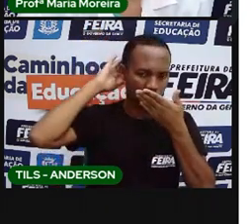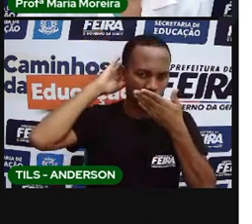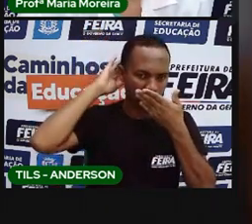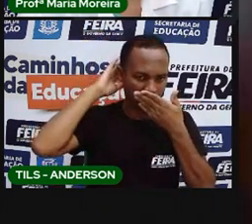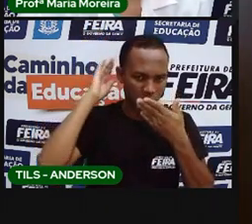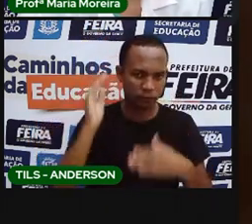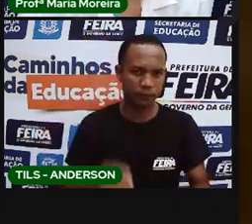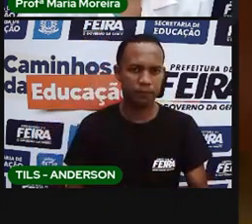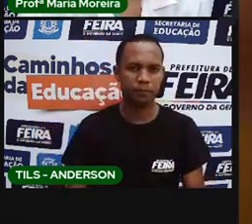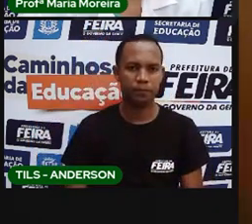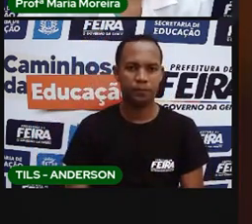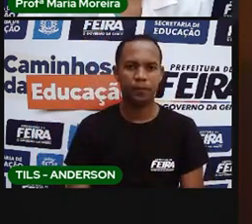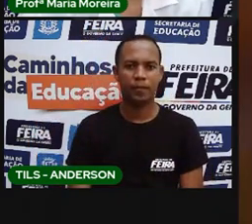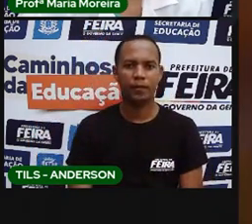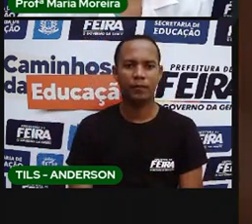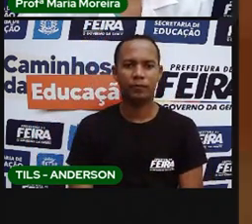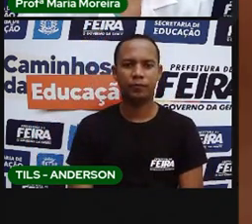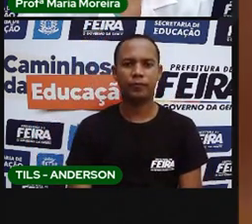ouvir a mão.